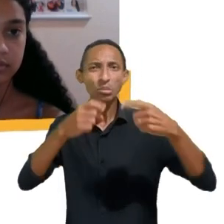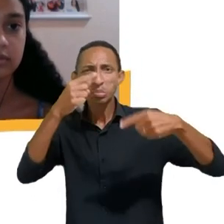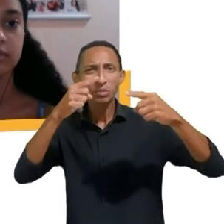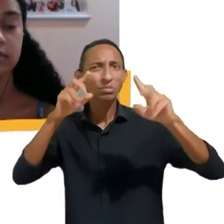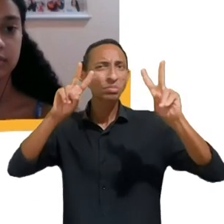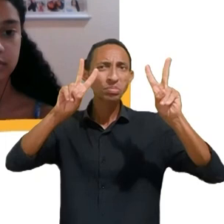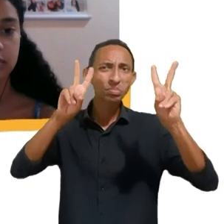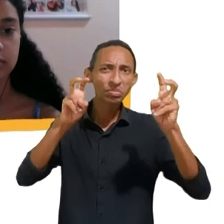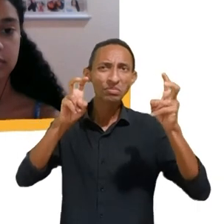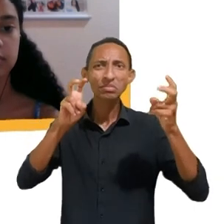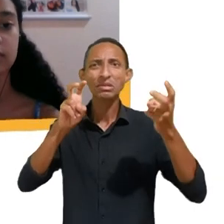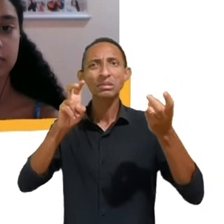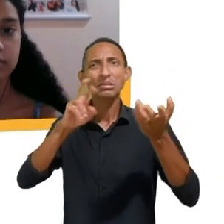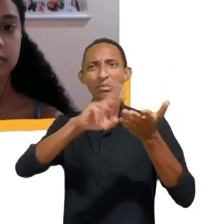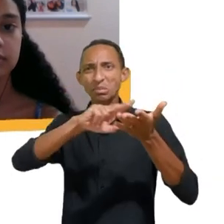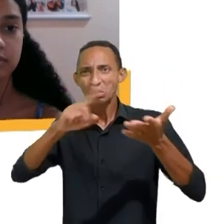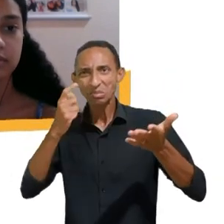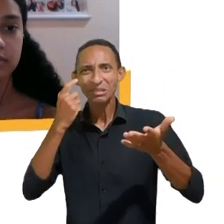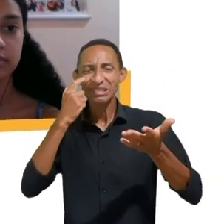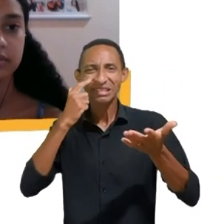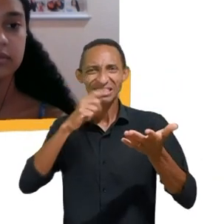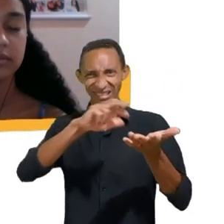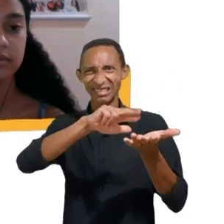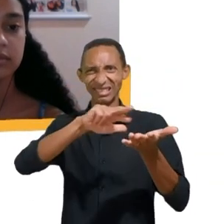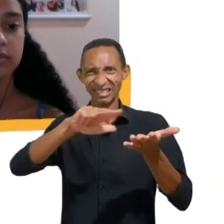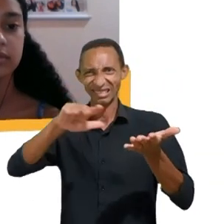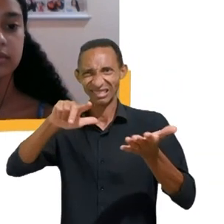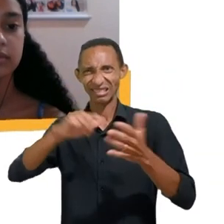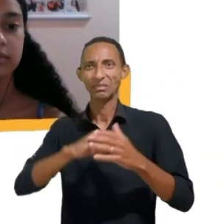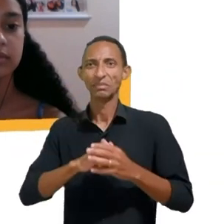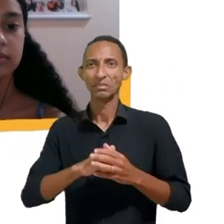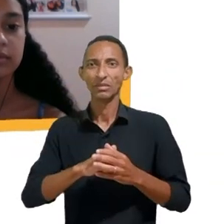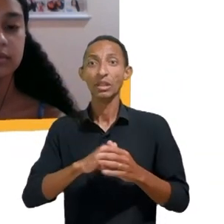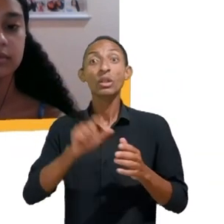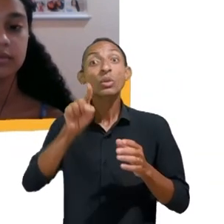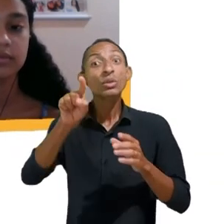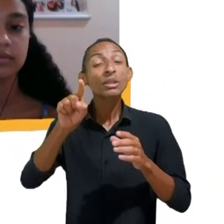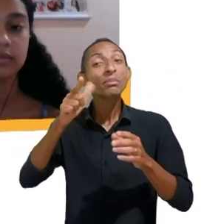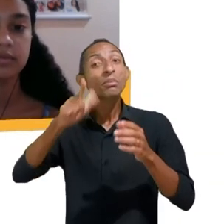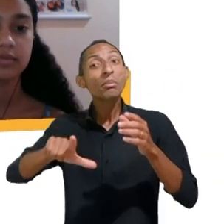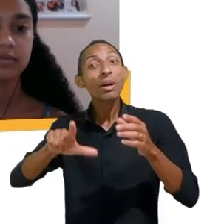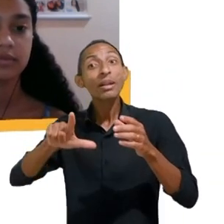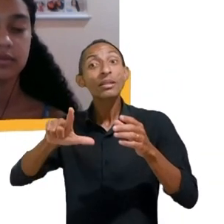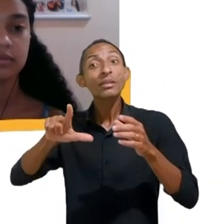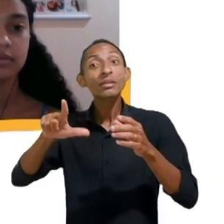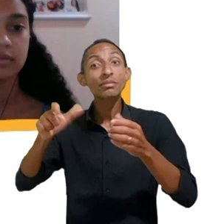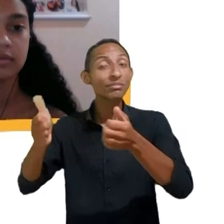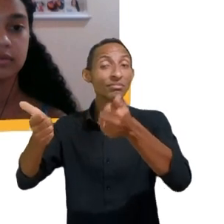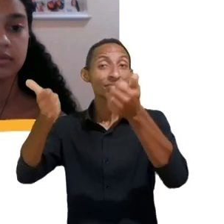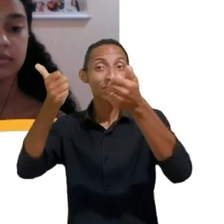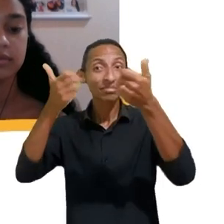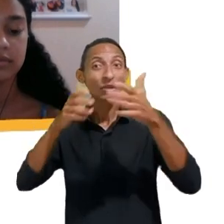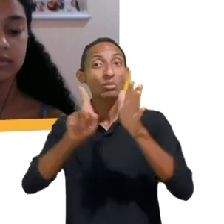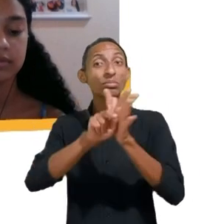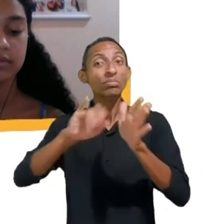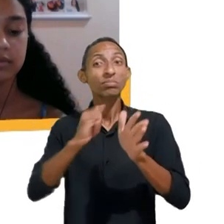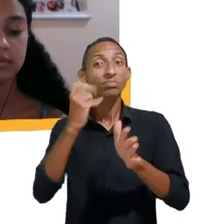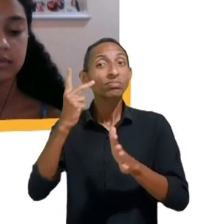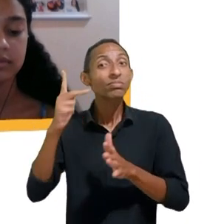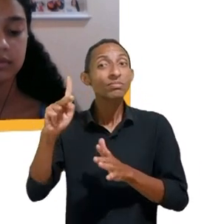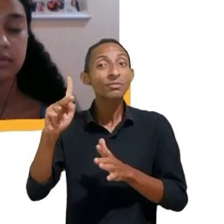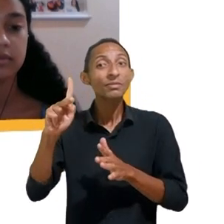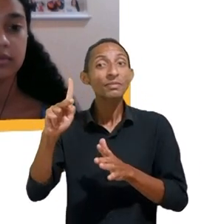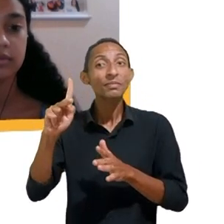como homofobia, né? E queria que você contasse um pouquinho para a gente então sobre esse projeto e saber se vocês chegaram também a perceber